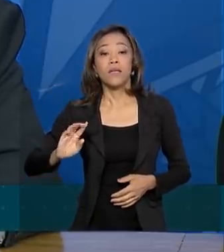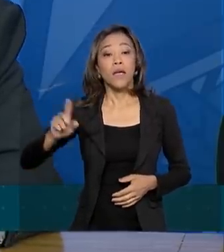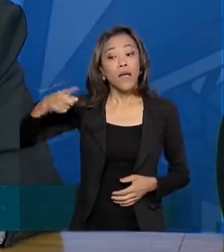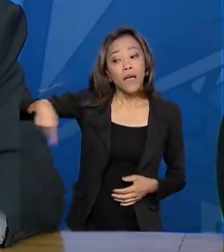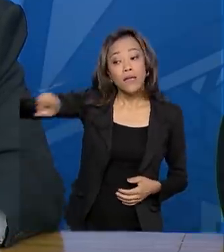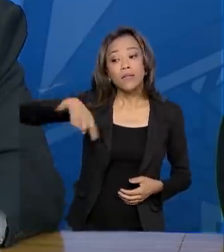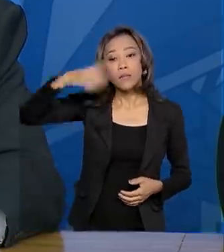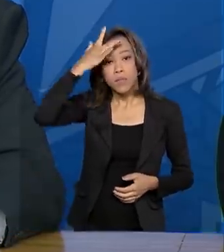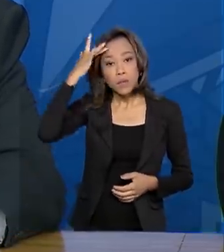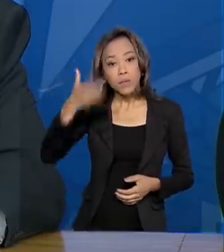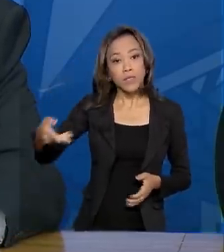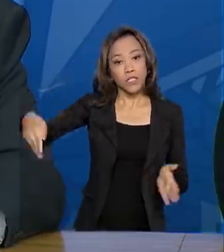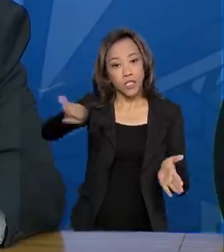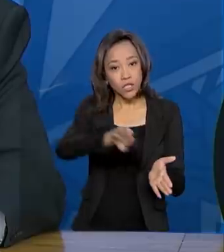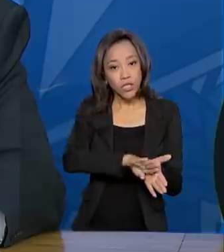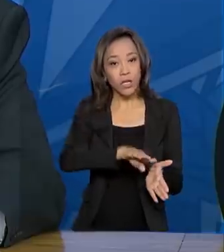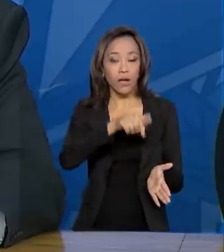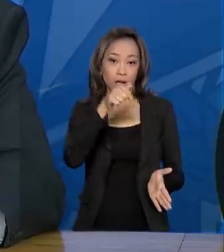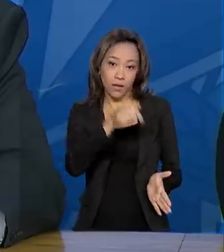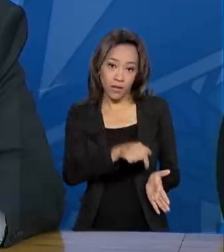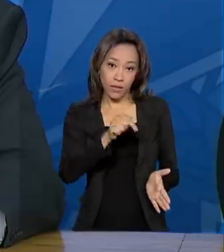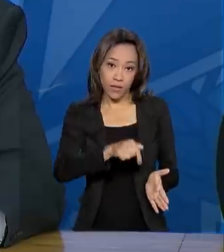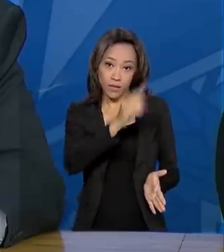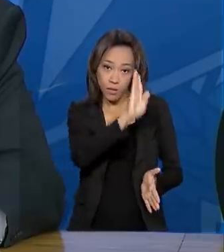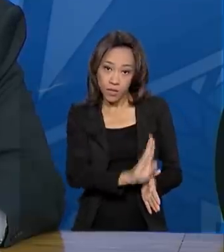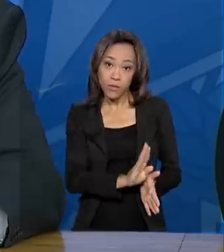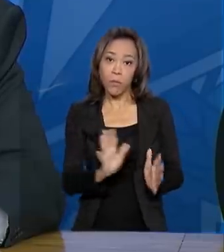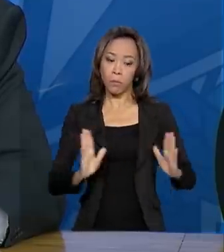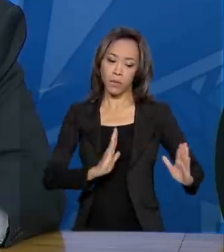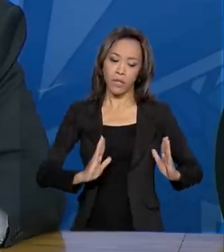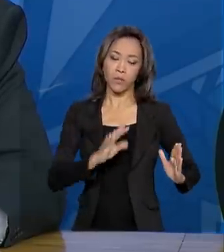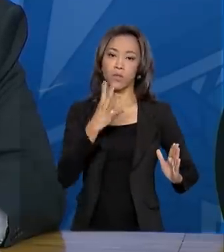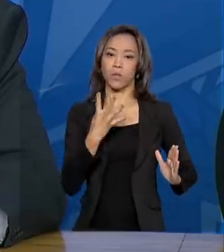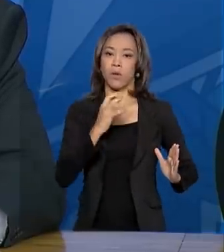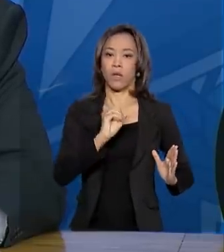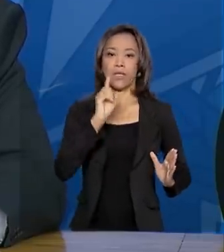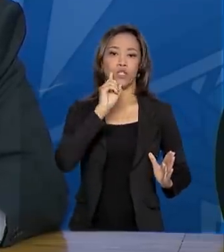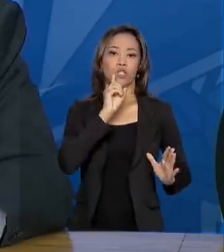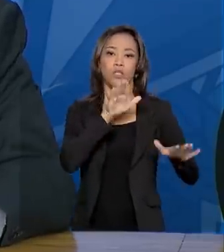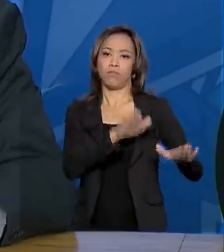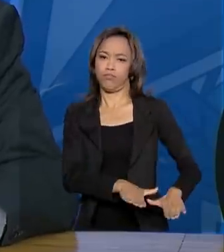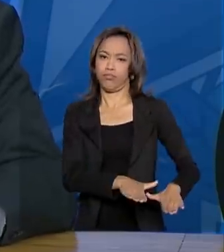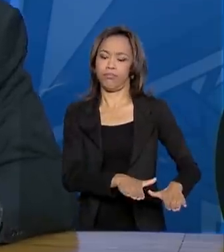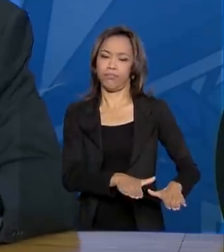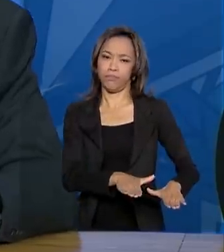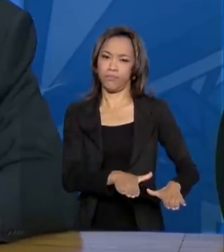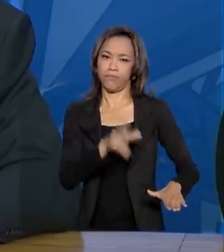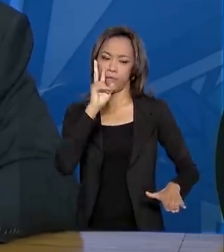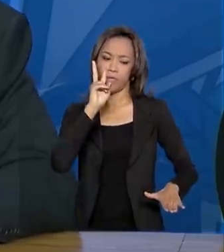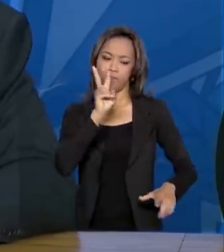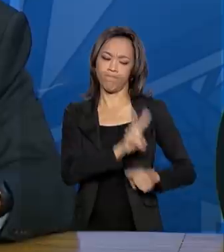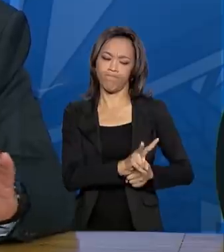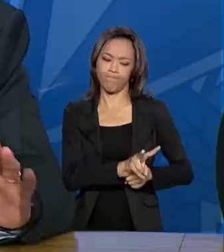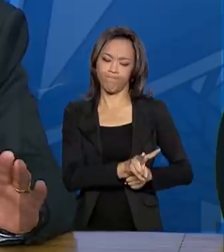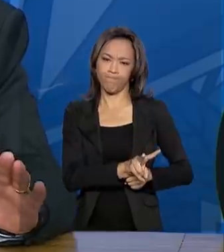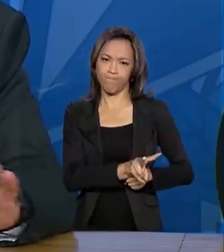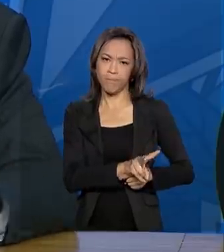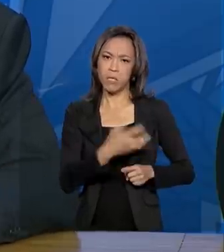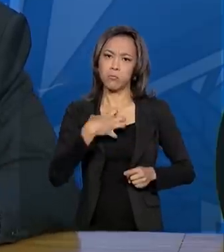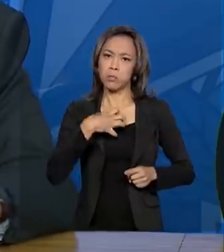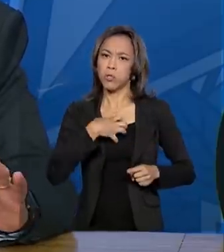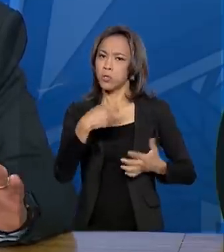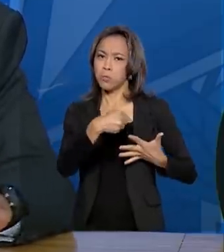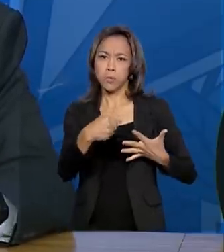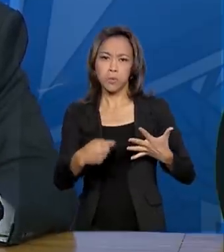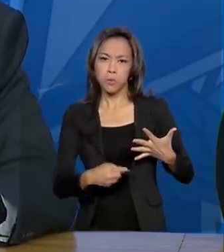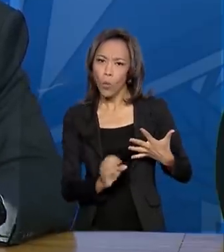brasileiros que chegarem e entrarem numa quarentena, inicialmente, numa área branca, aqueles que não têm sintomas,